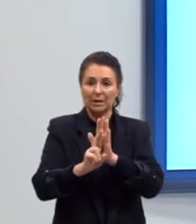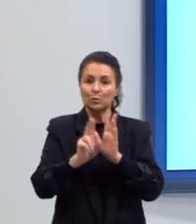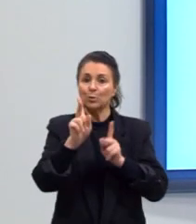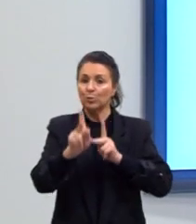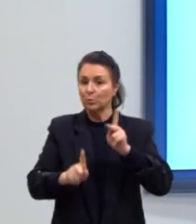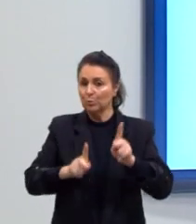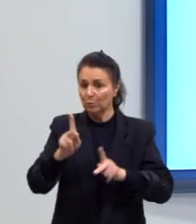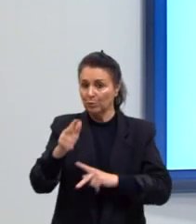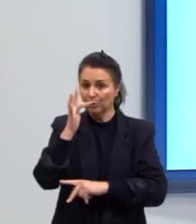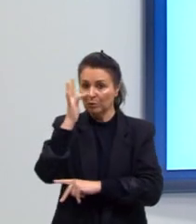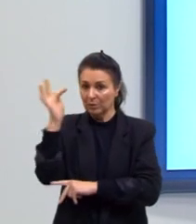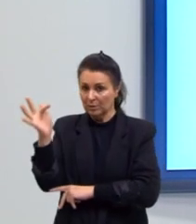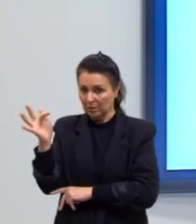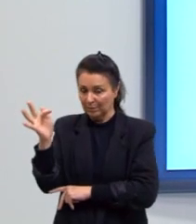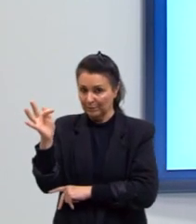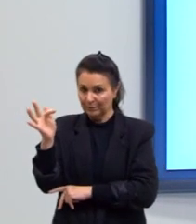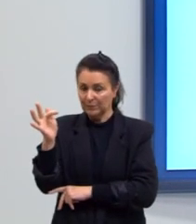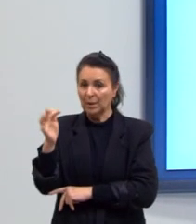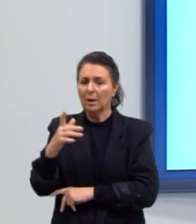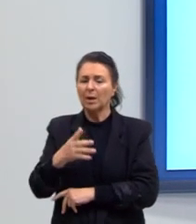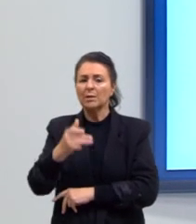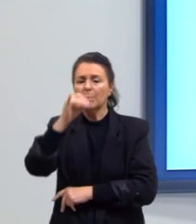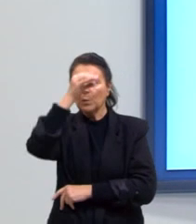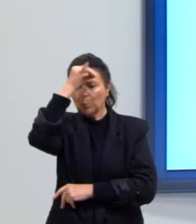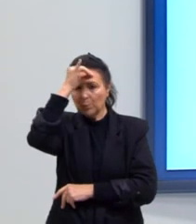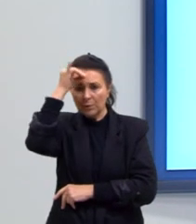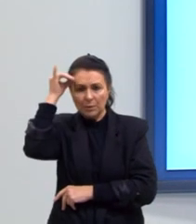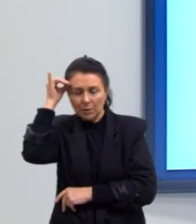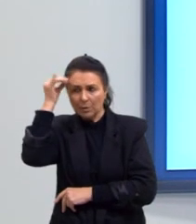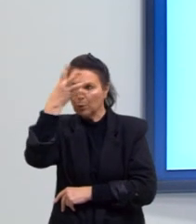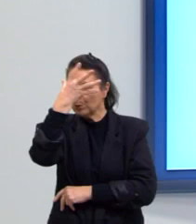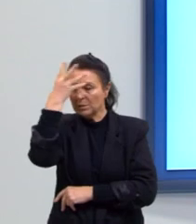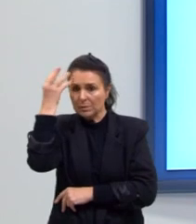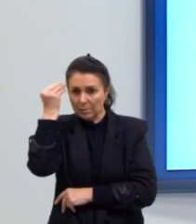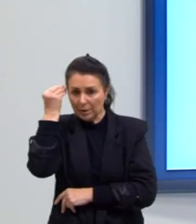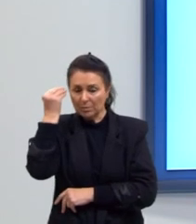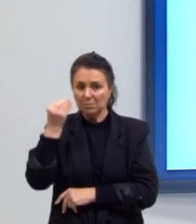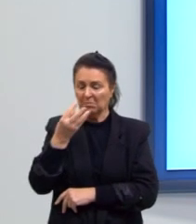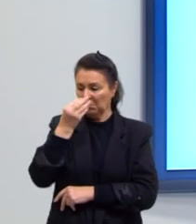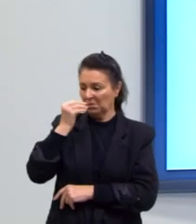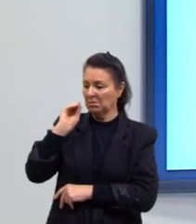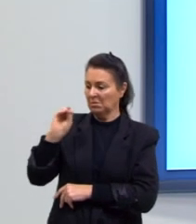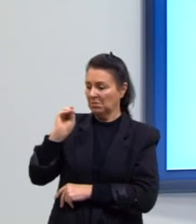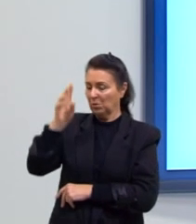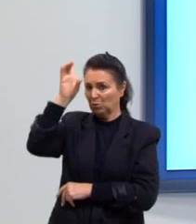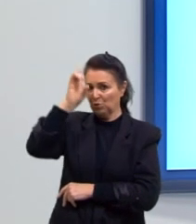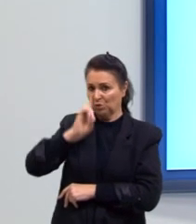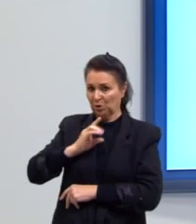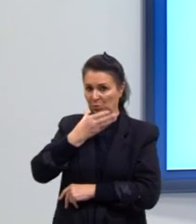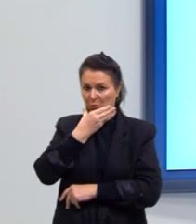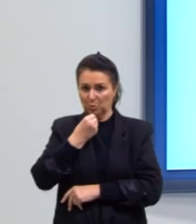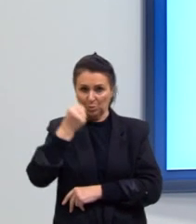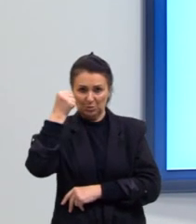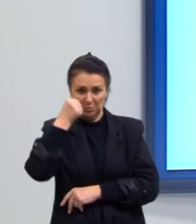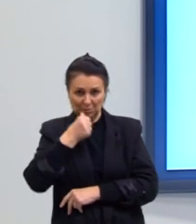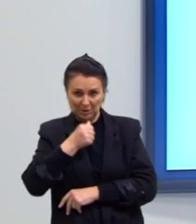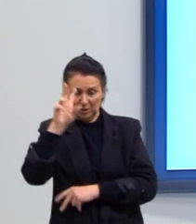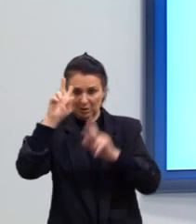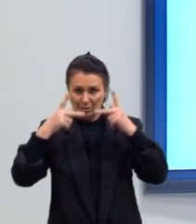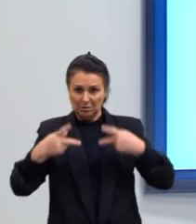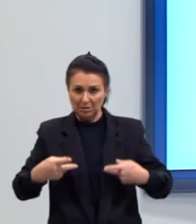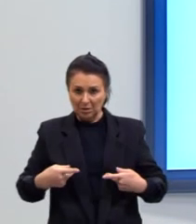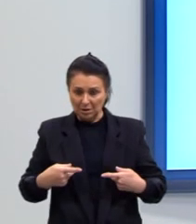francês, tendo em vista que a ignorância, o esquecimento ou o desprezo dos direitos do homem são as únicas